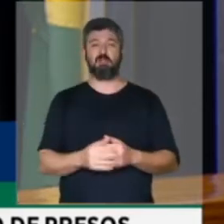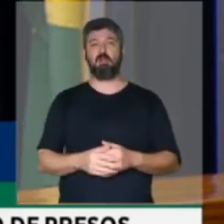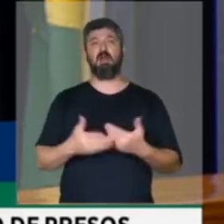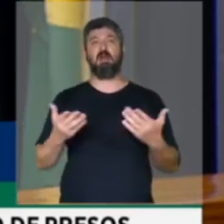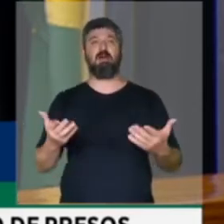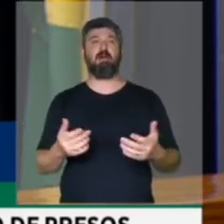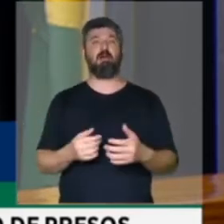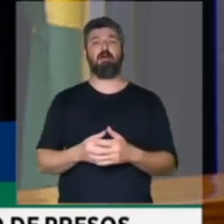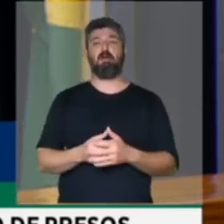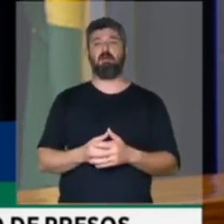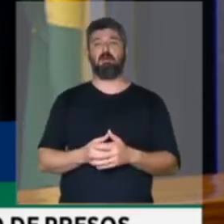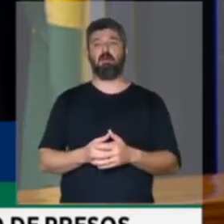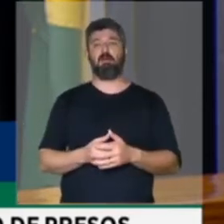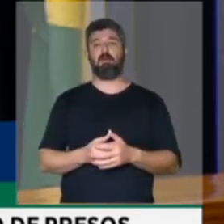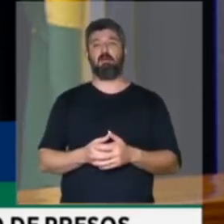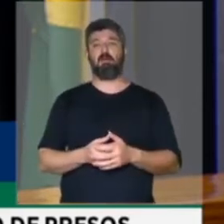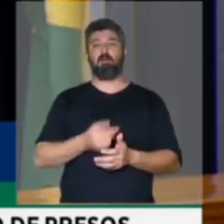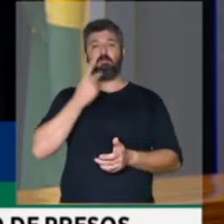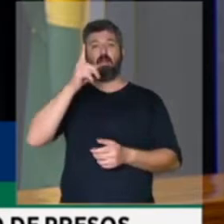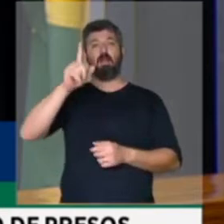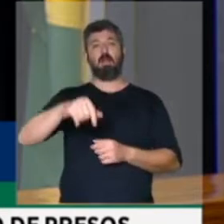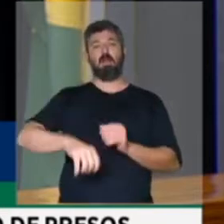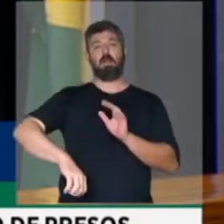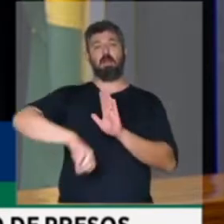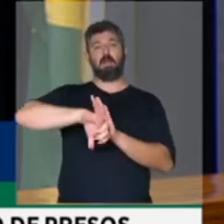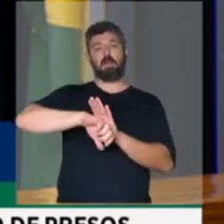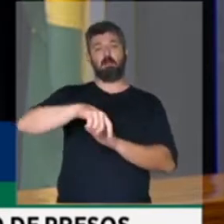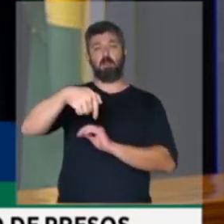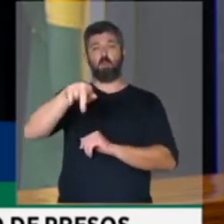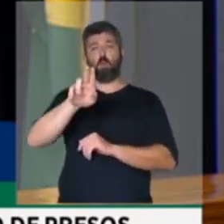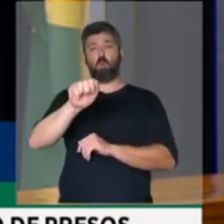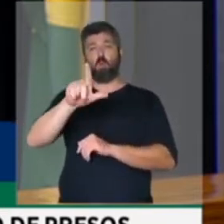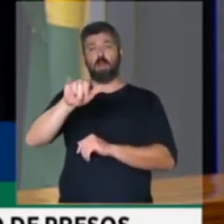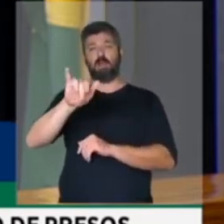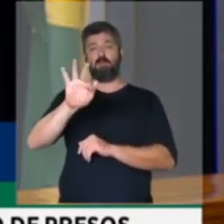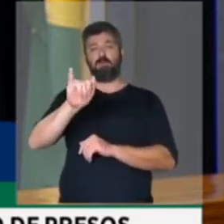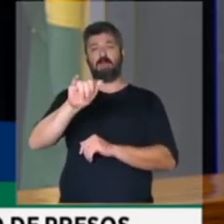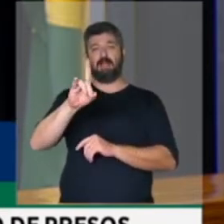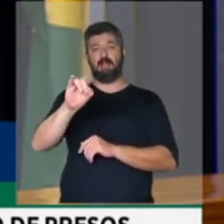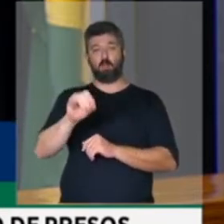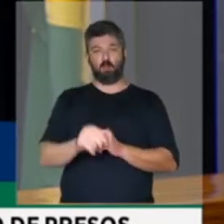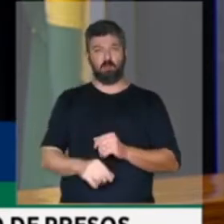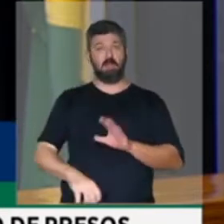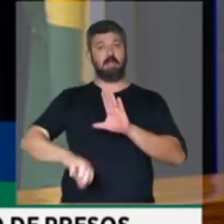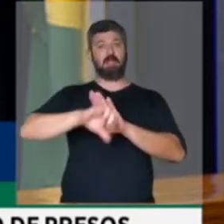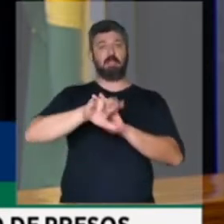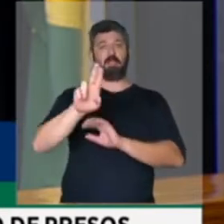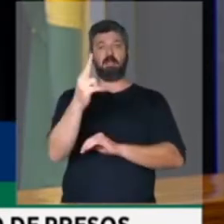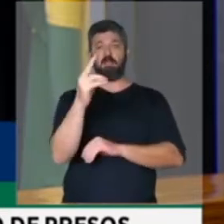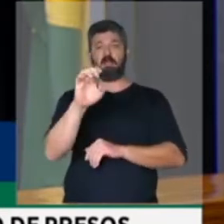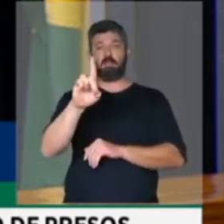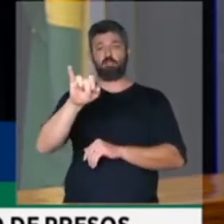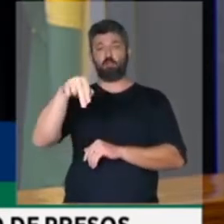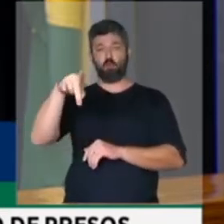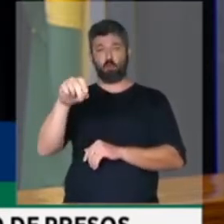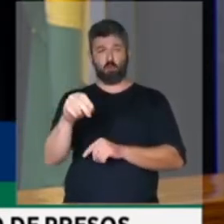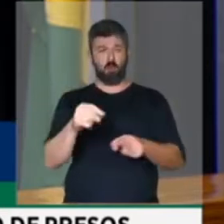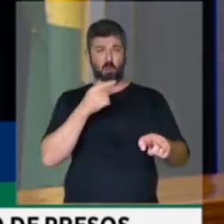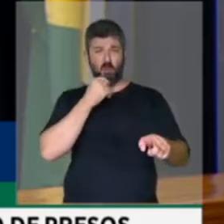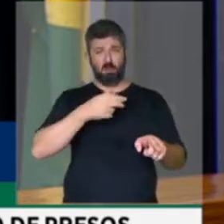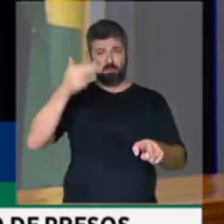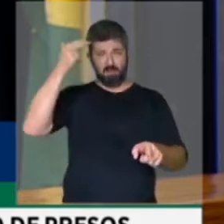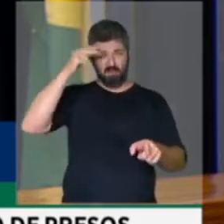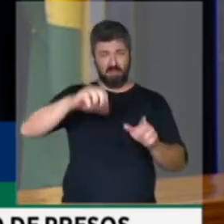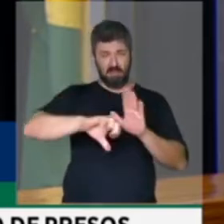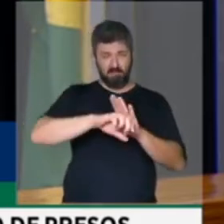tratado como homicídio qualificado, um crime hediondo, porque criminoso não respeita o